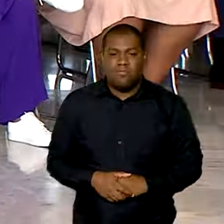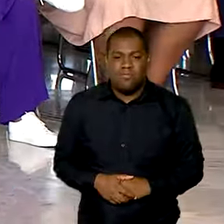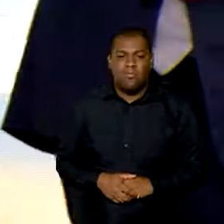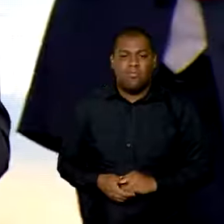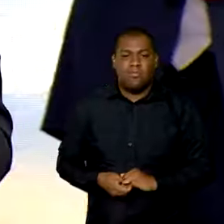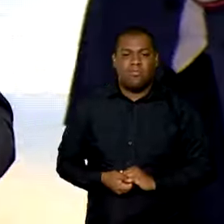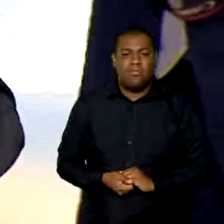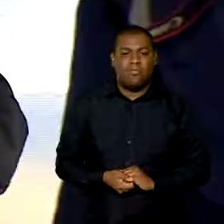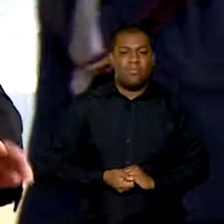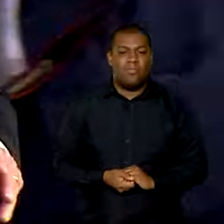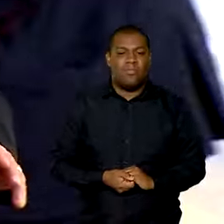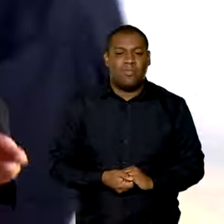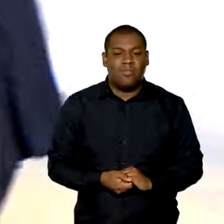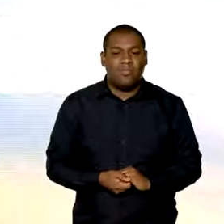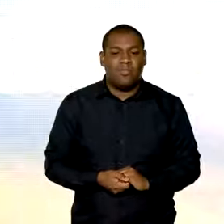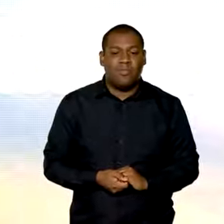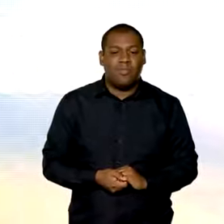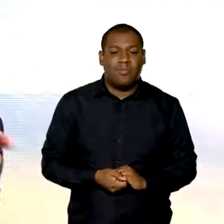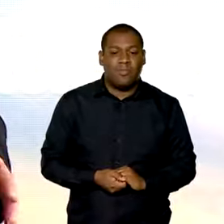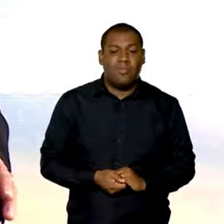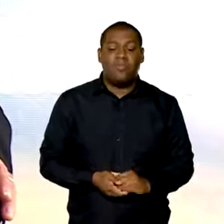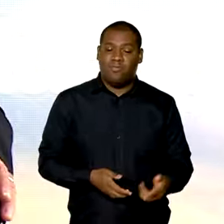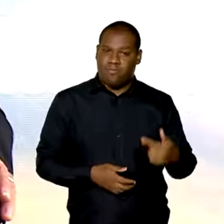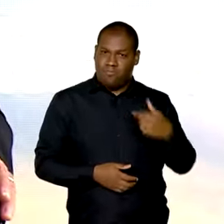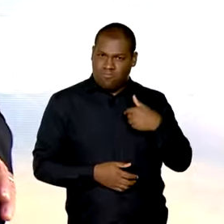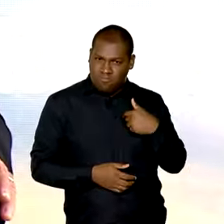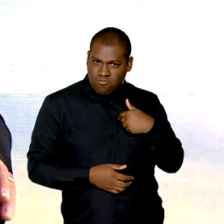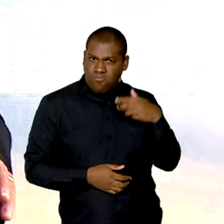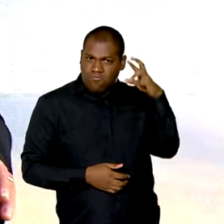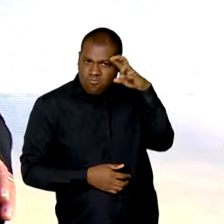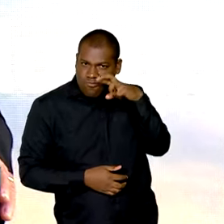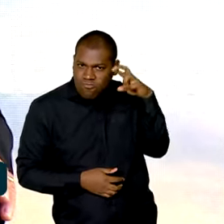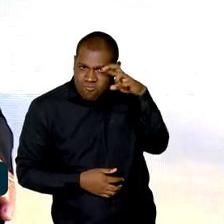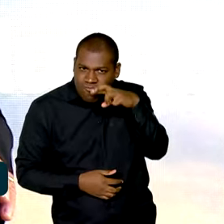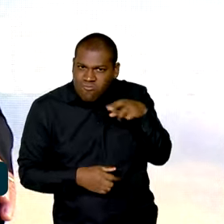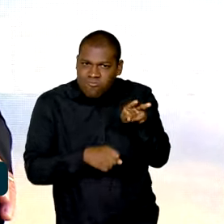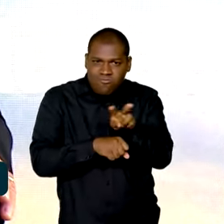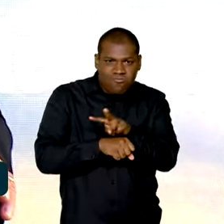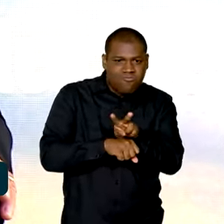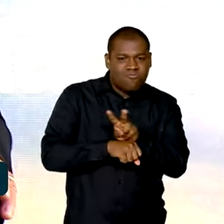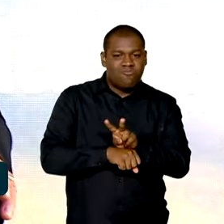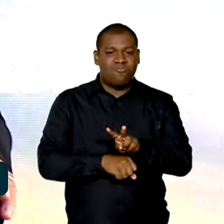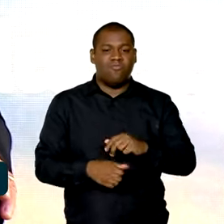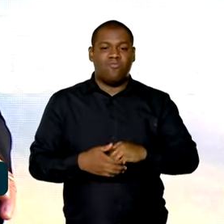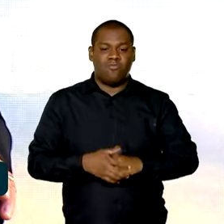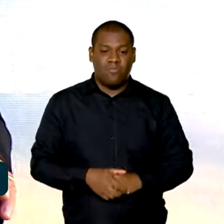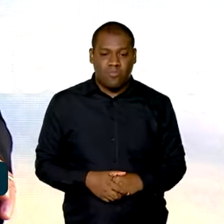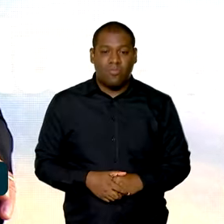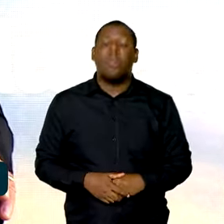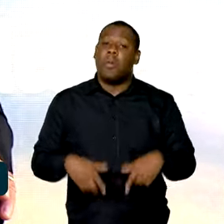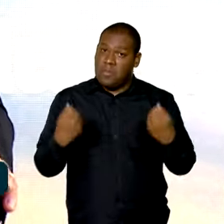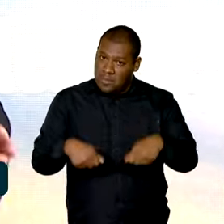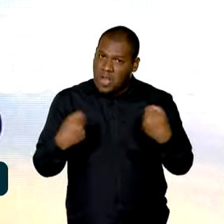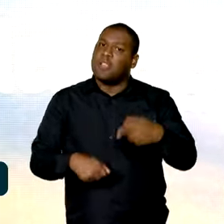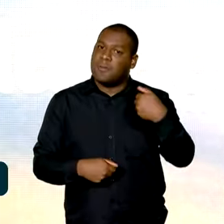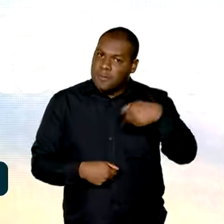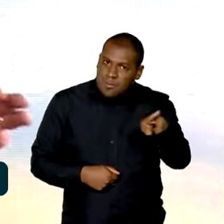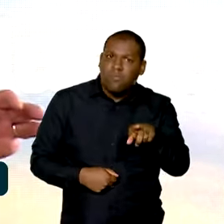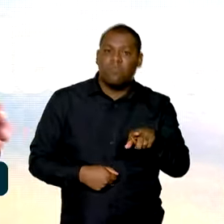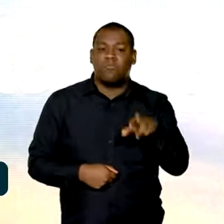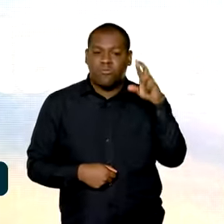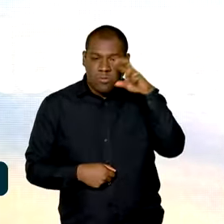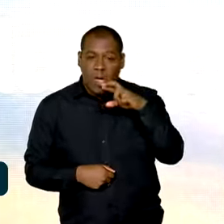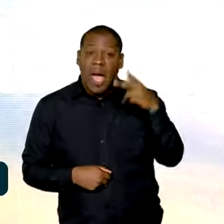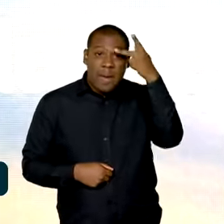Porque é o olho do dono que engorda o porco. Então, se a gente não vai atrás, todo mundo